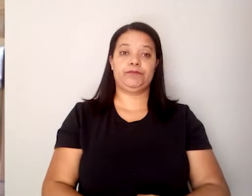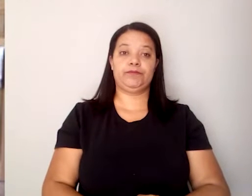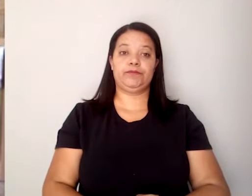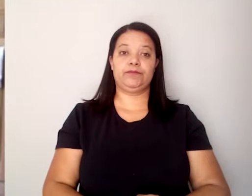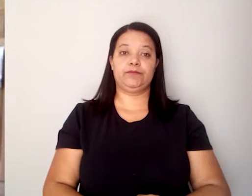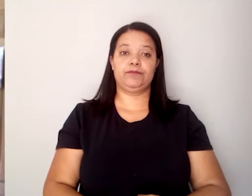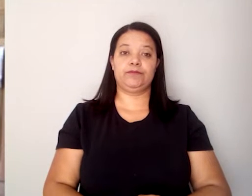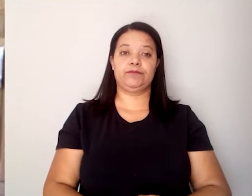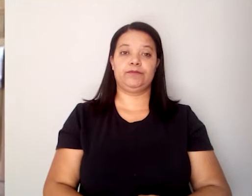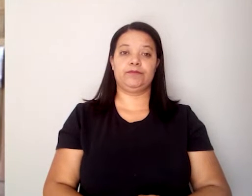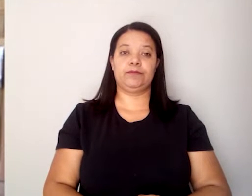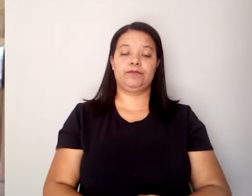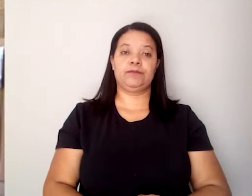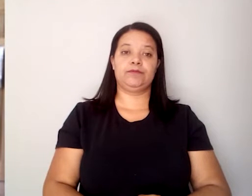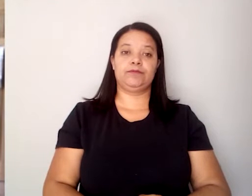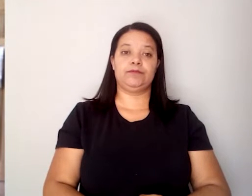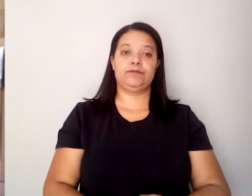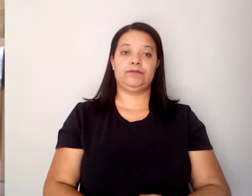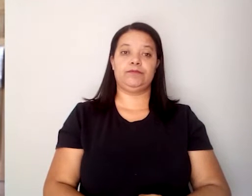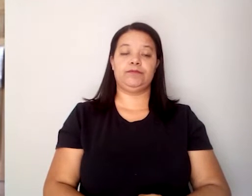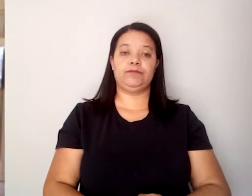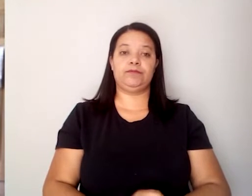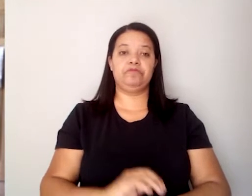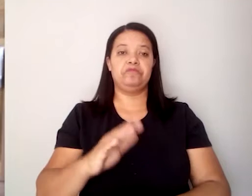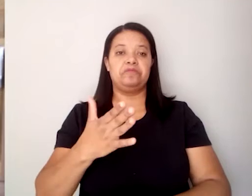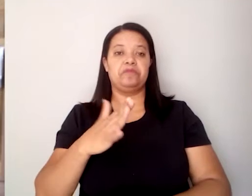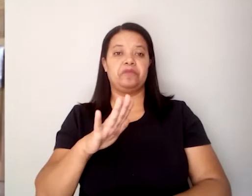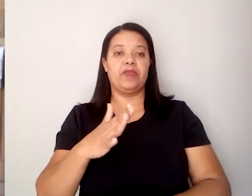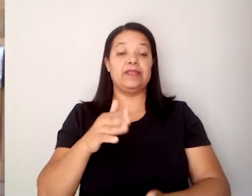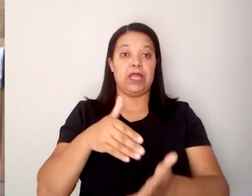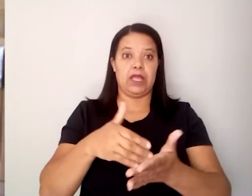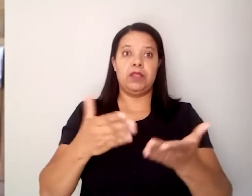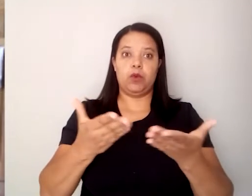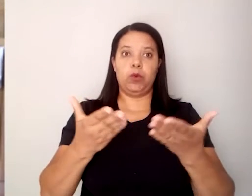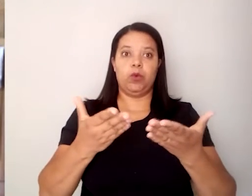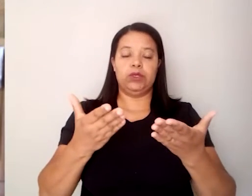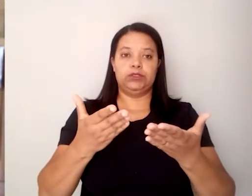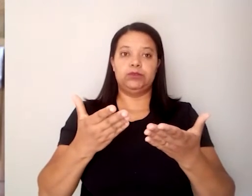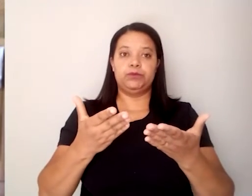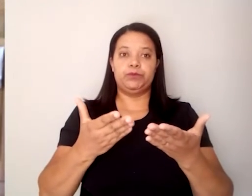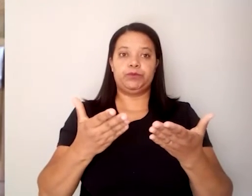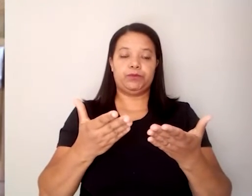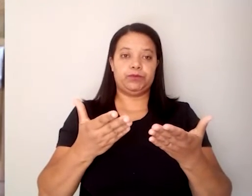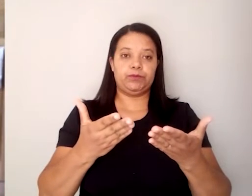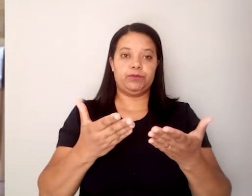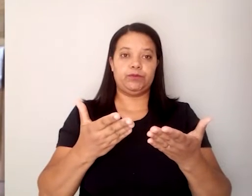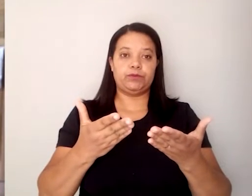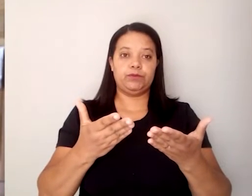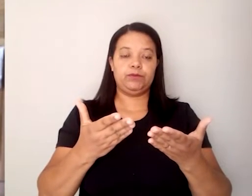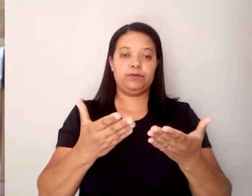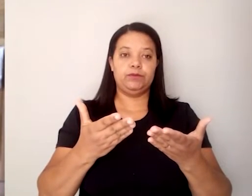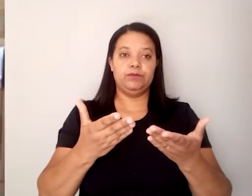Canções que talvez durassem, como até hoje duram. E